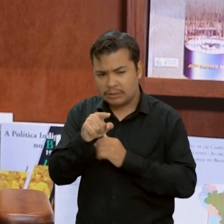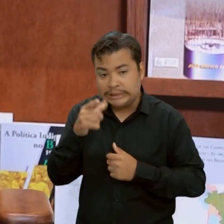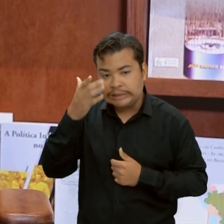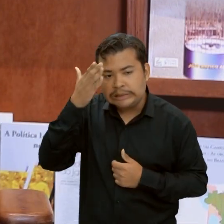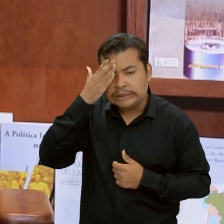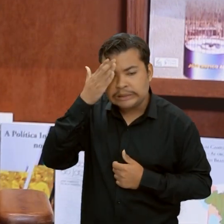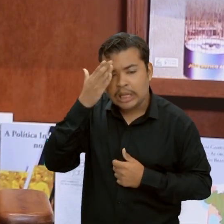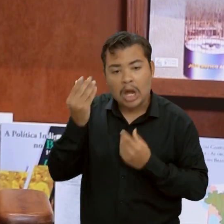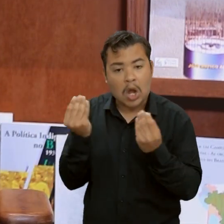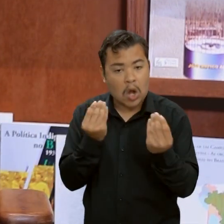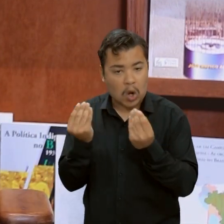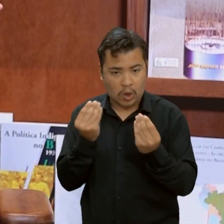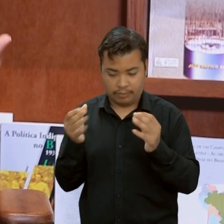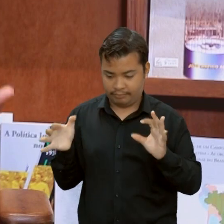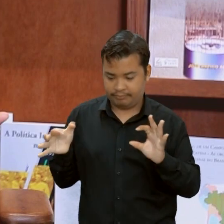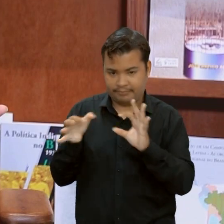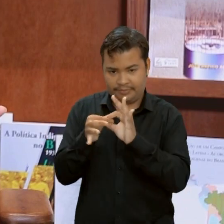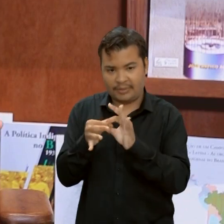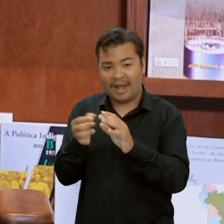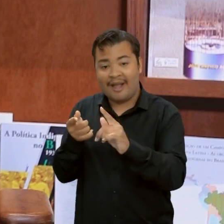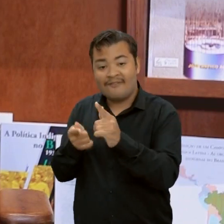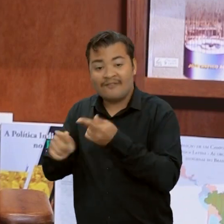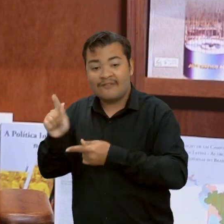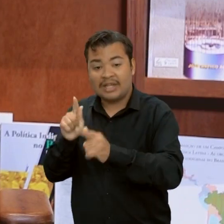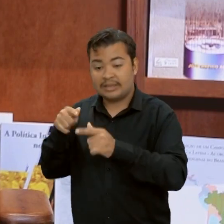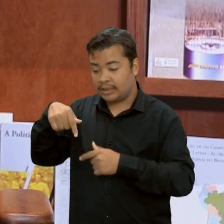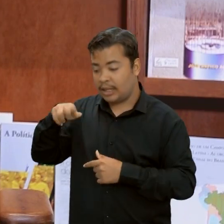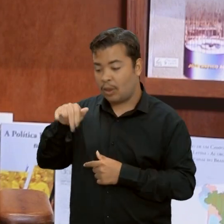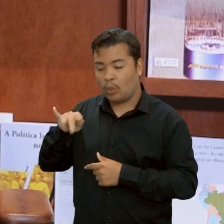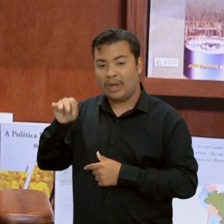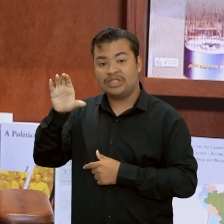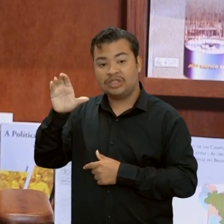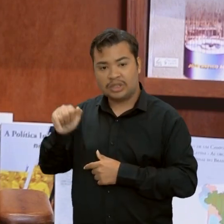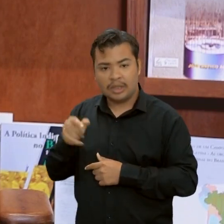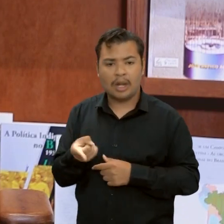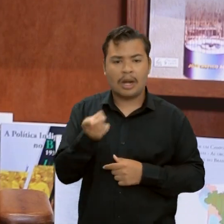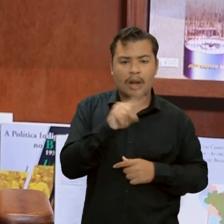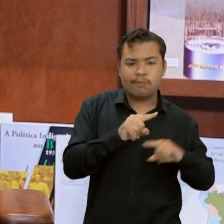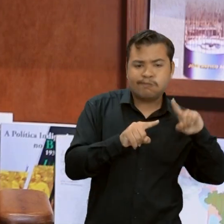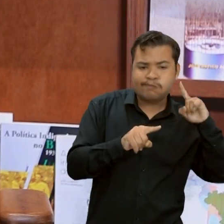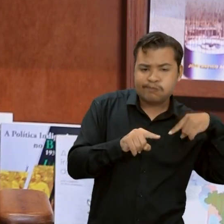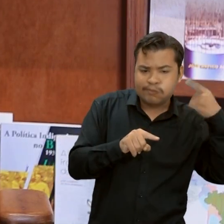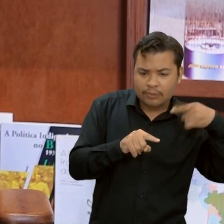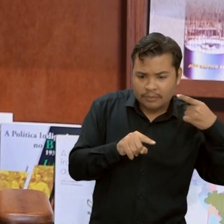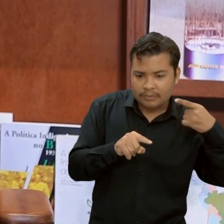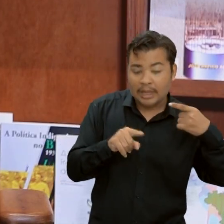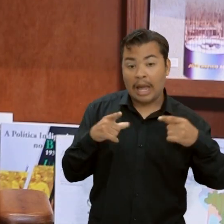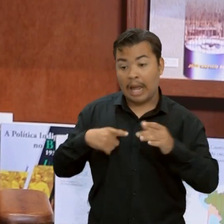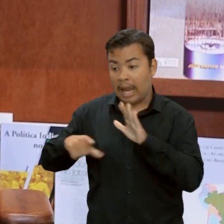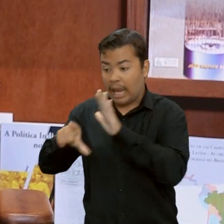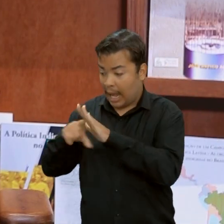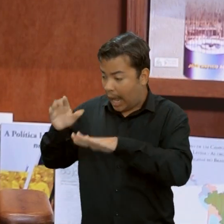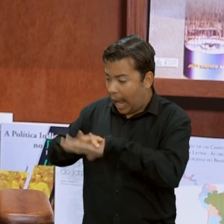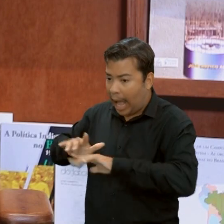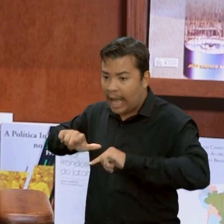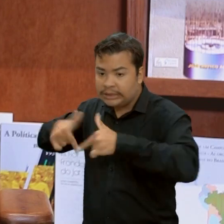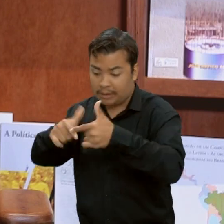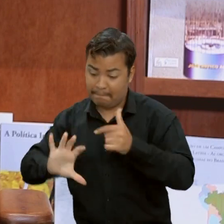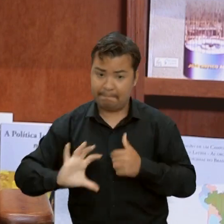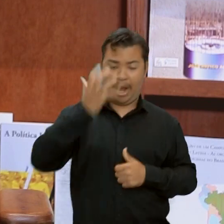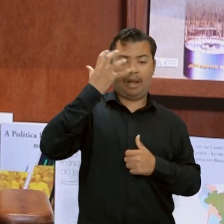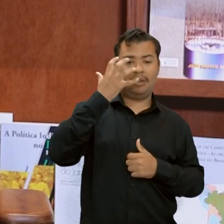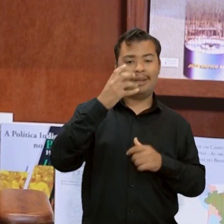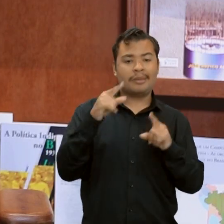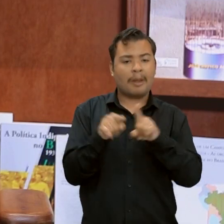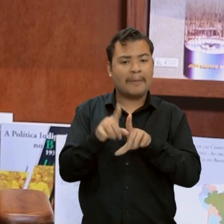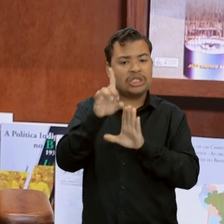qual a relação entre física quântica e direito? A lei da ação e reação e os direitos naturais?